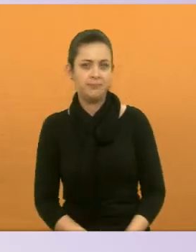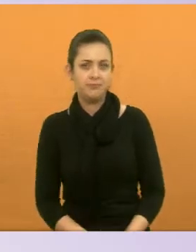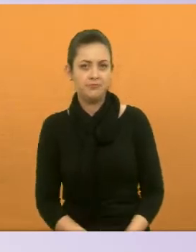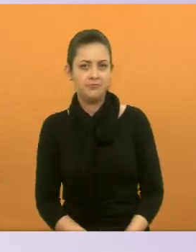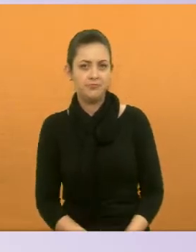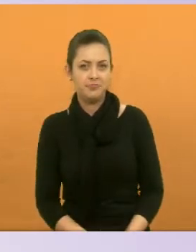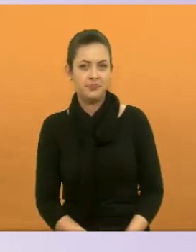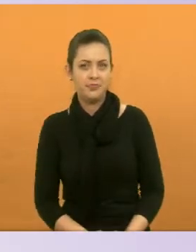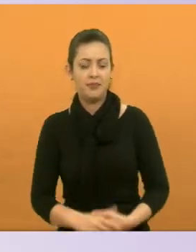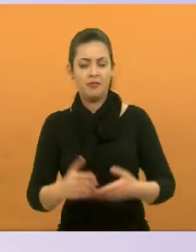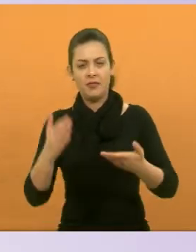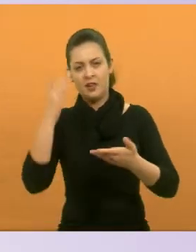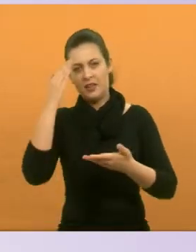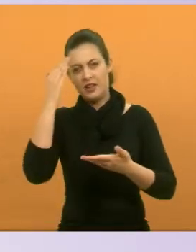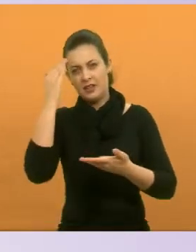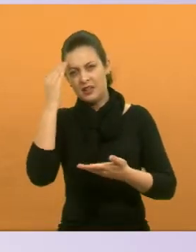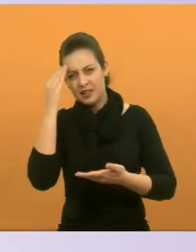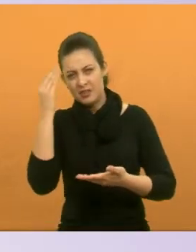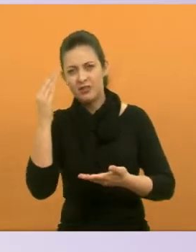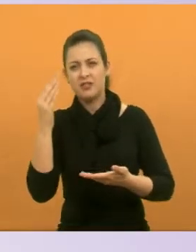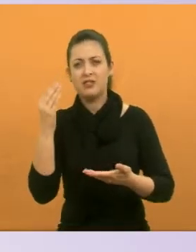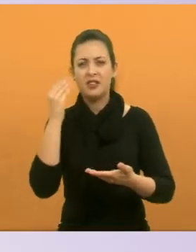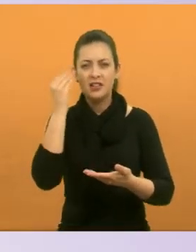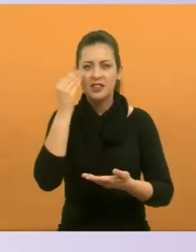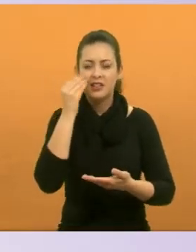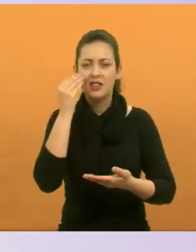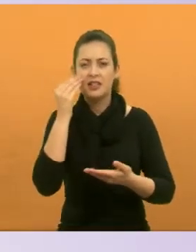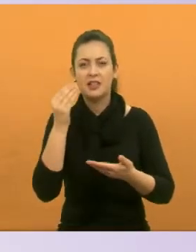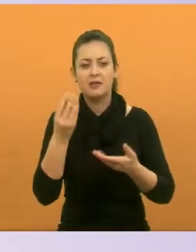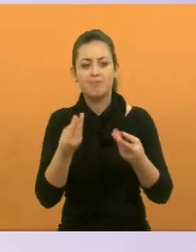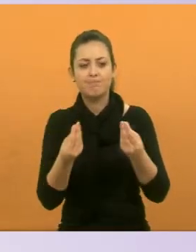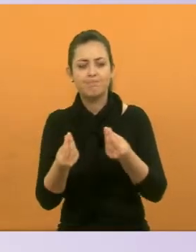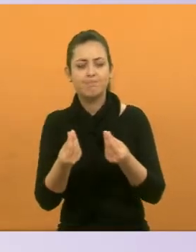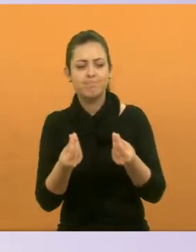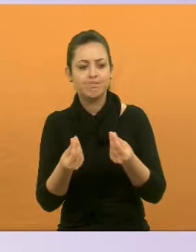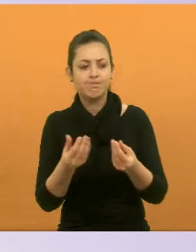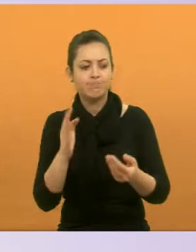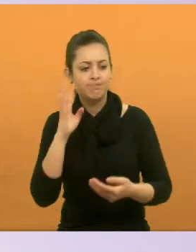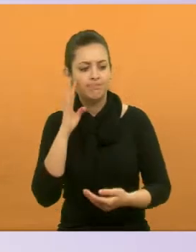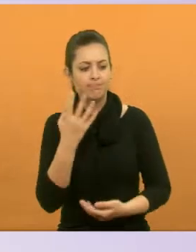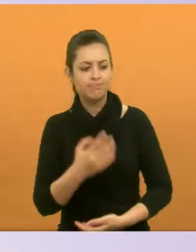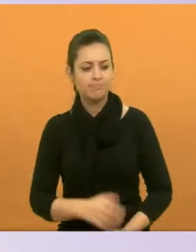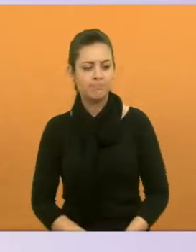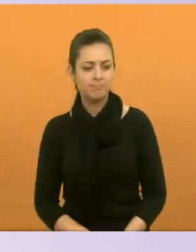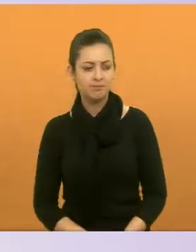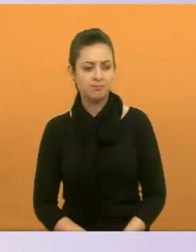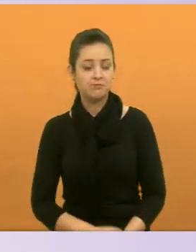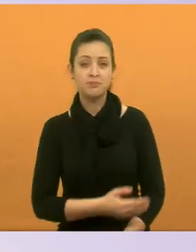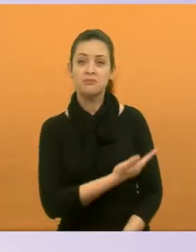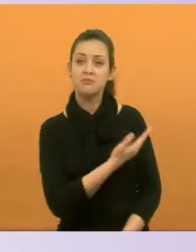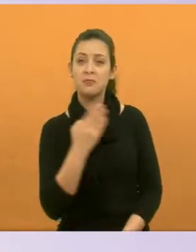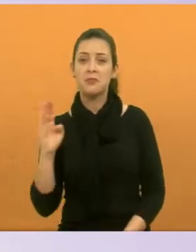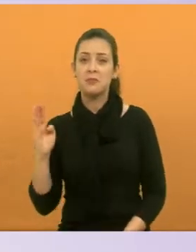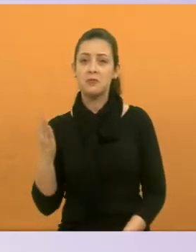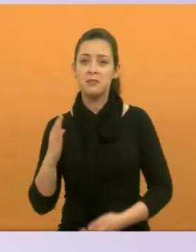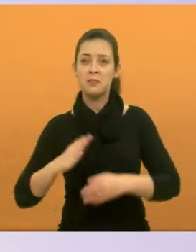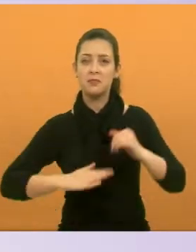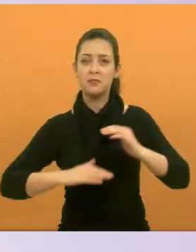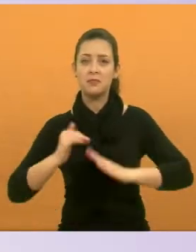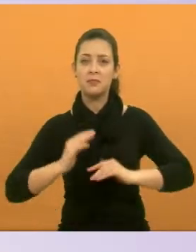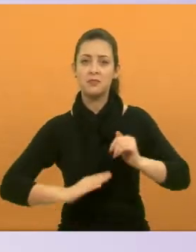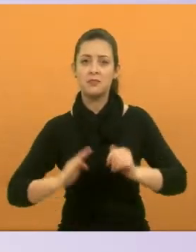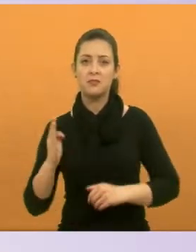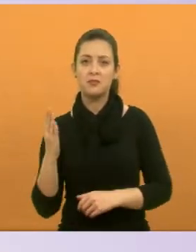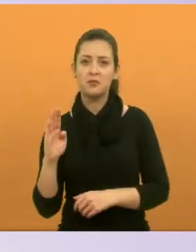agora para tentar amenizar essa situação. Próximo. Dia do biólogo. Eu sou